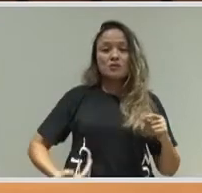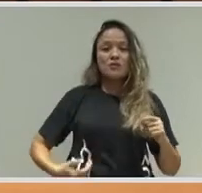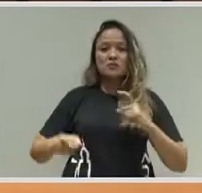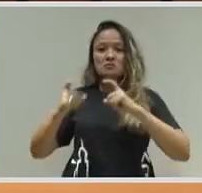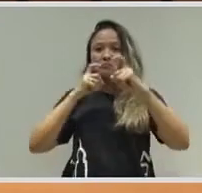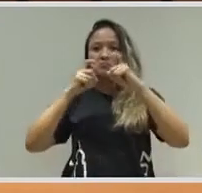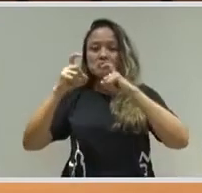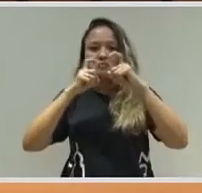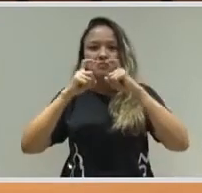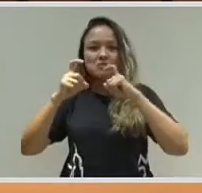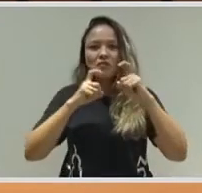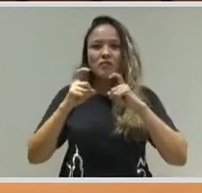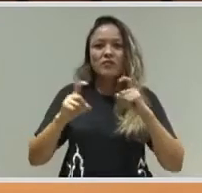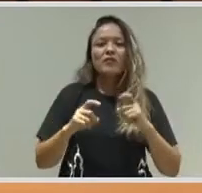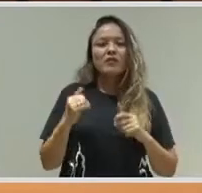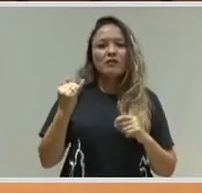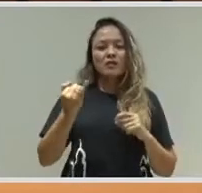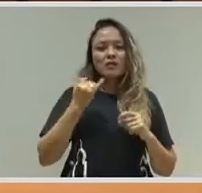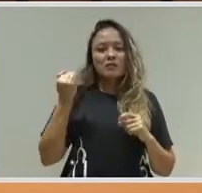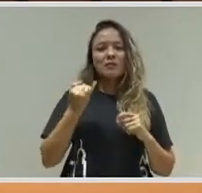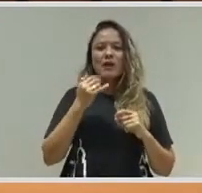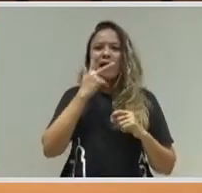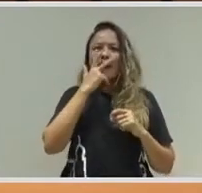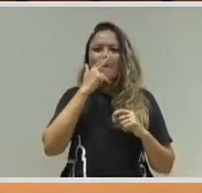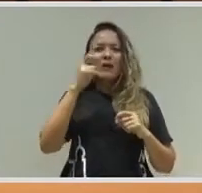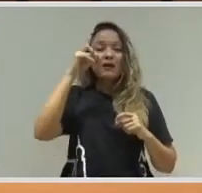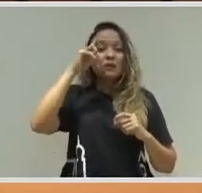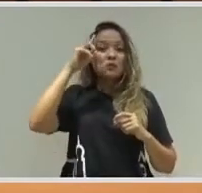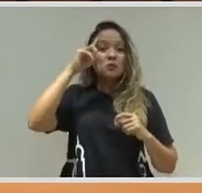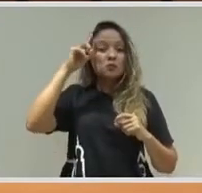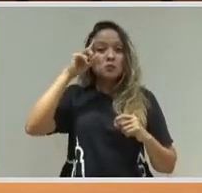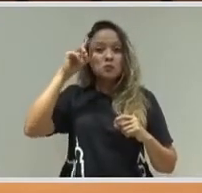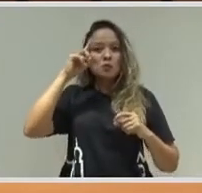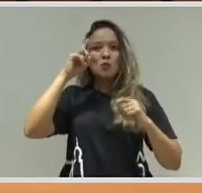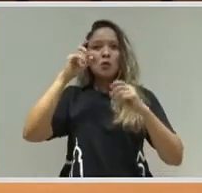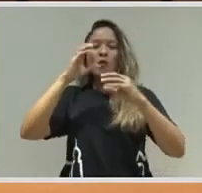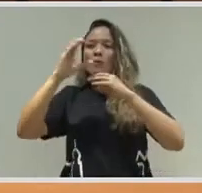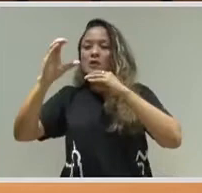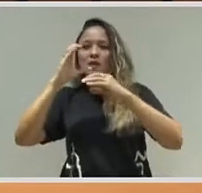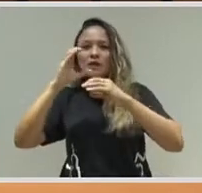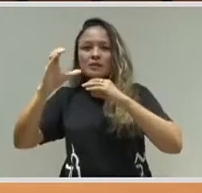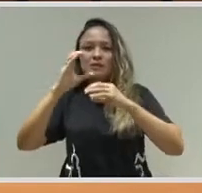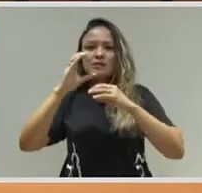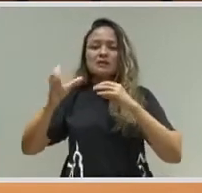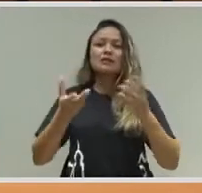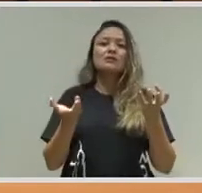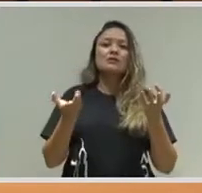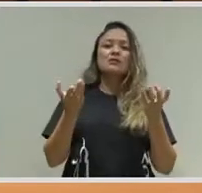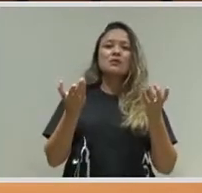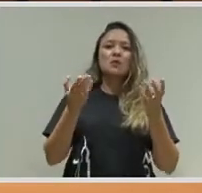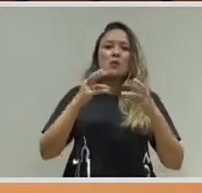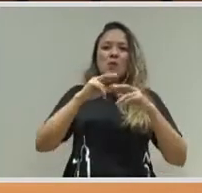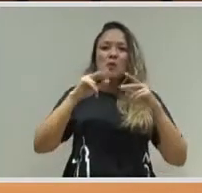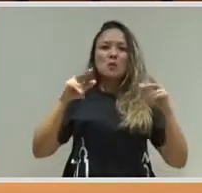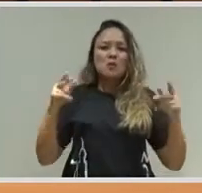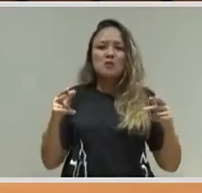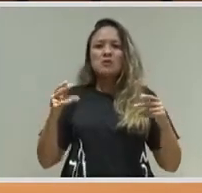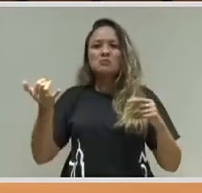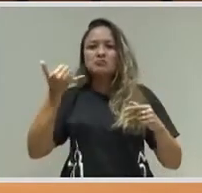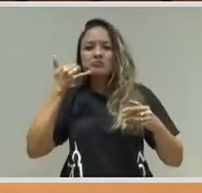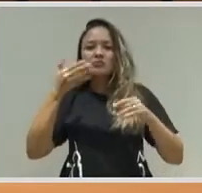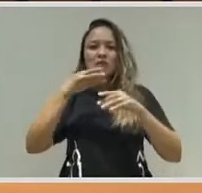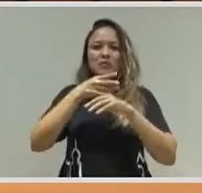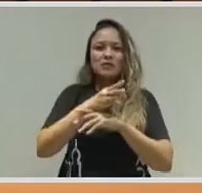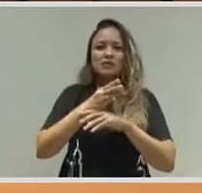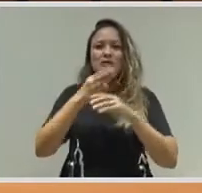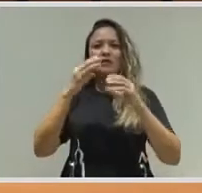quase que, às vezes, diariamente, em alguns momentos, através do governador Wellington Dias, que é o responsável